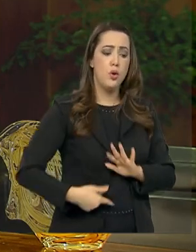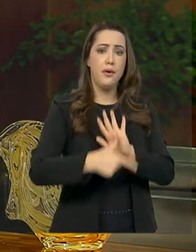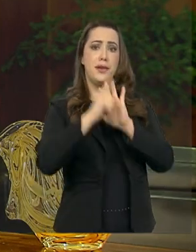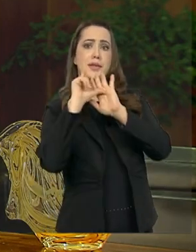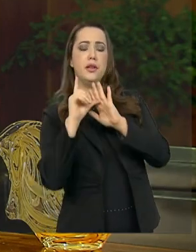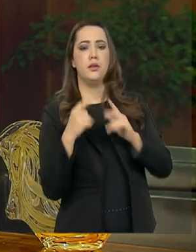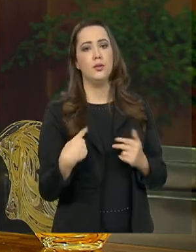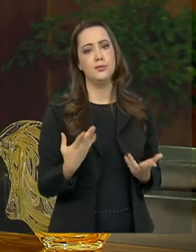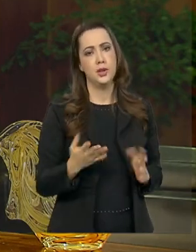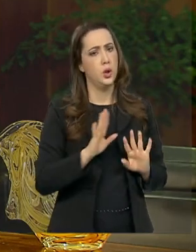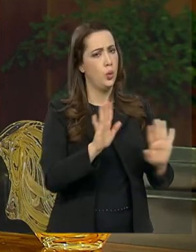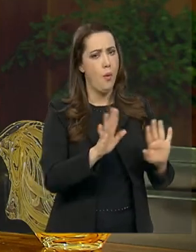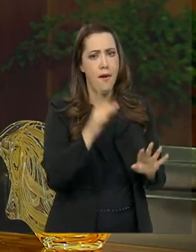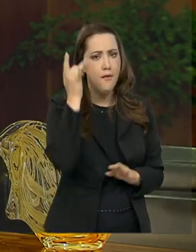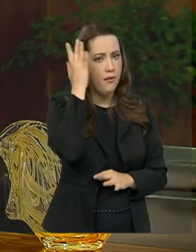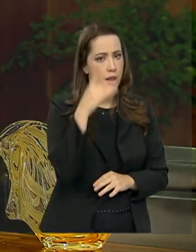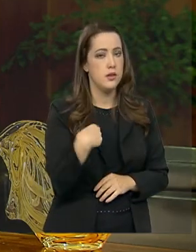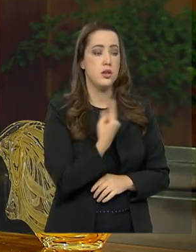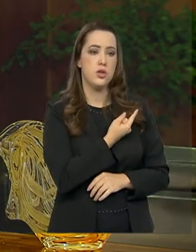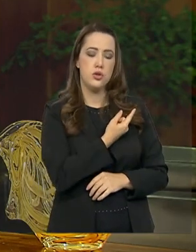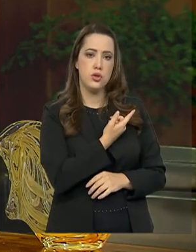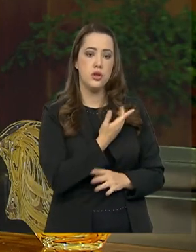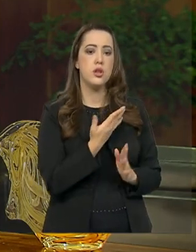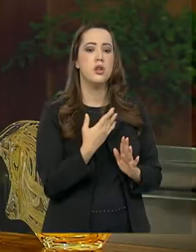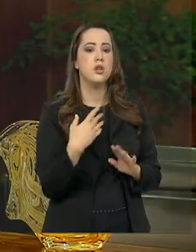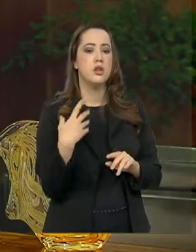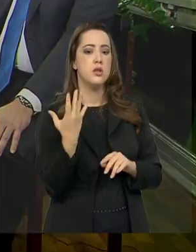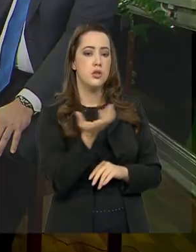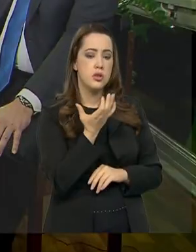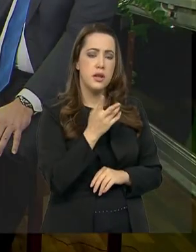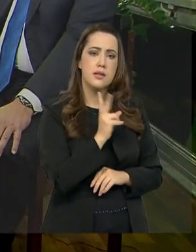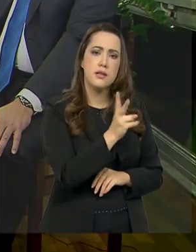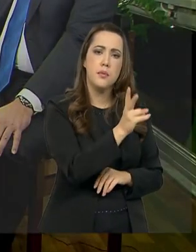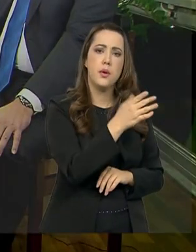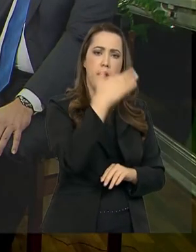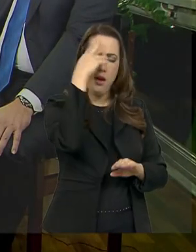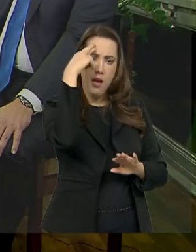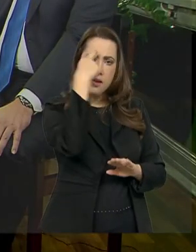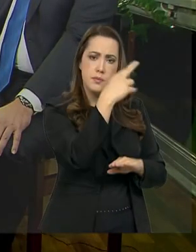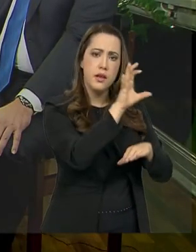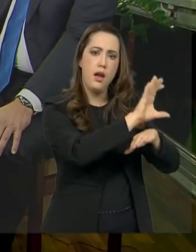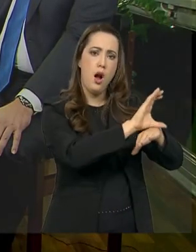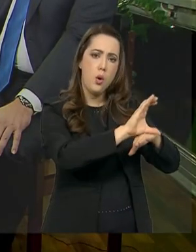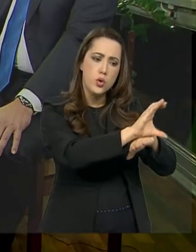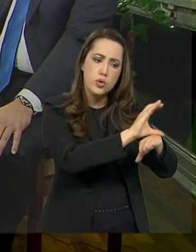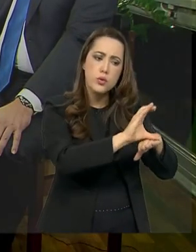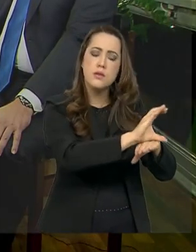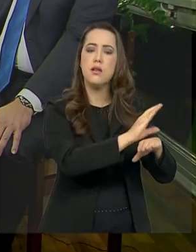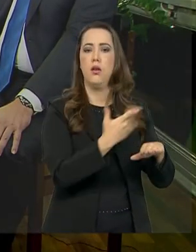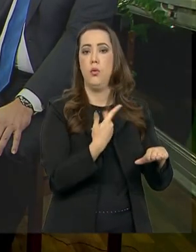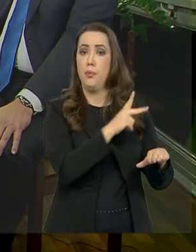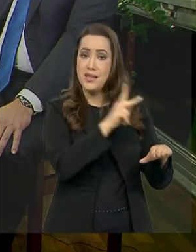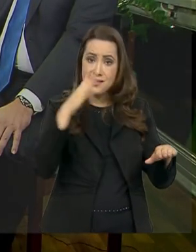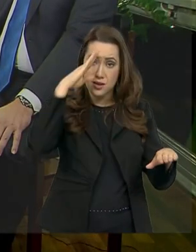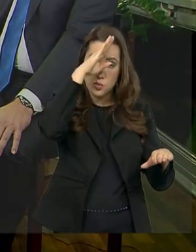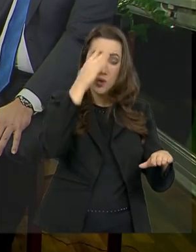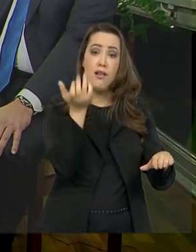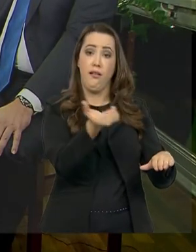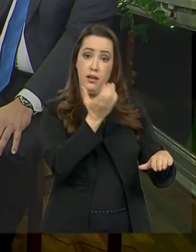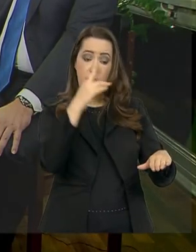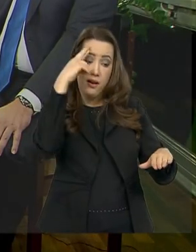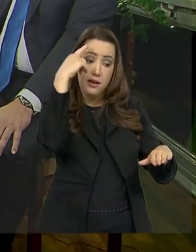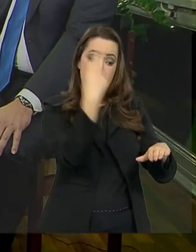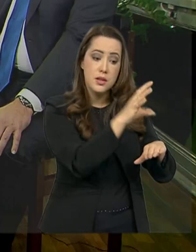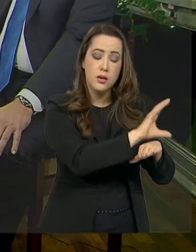por óbvio, respeitar a Constituição. O presidente é um defensor da nossa Constituição. Só que as leis que